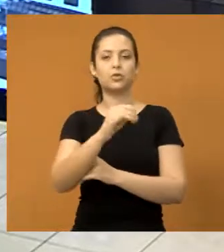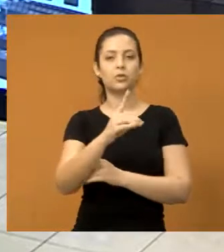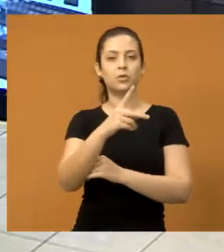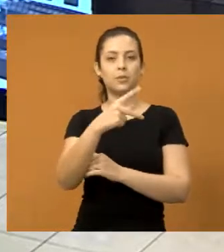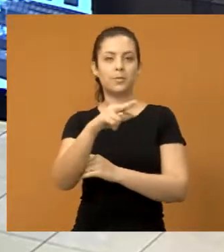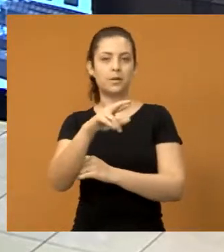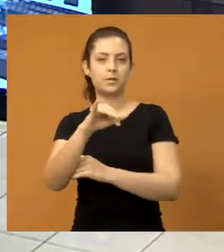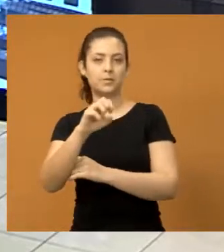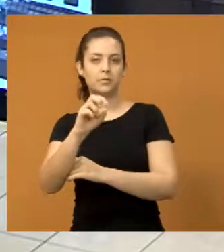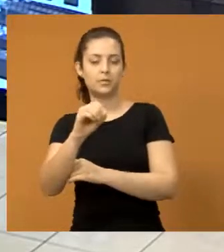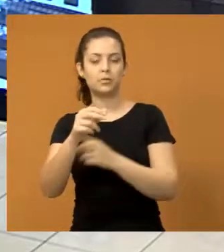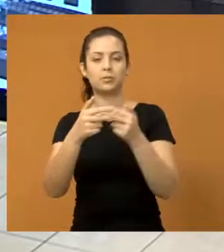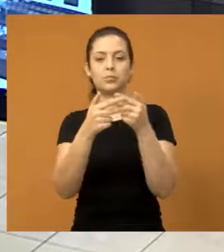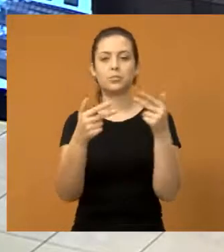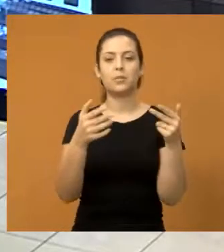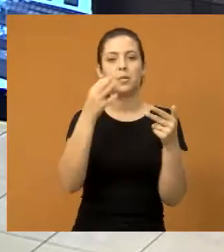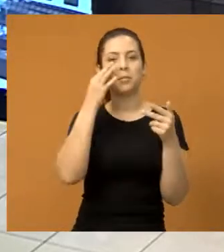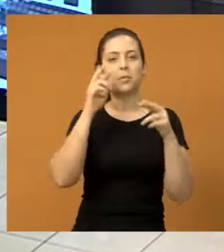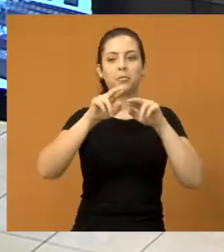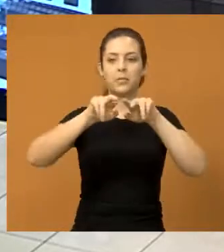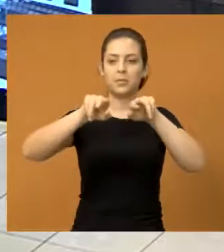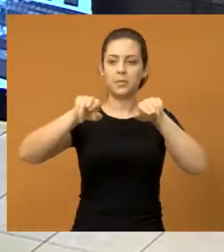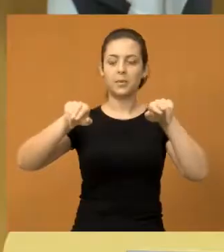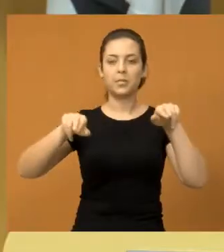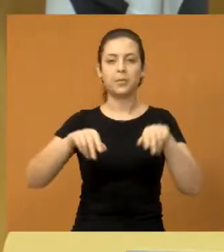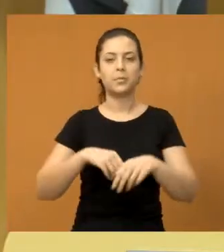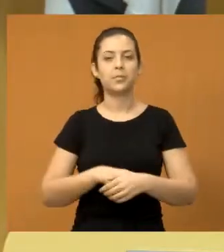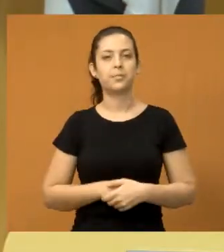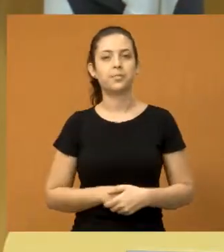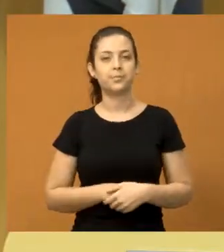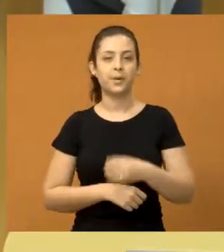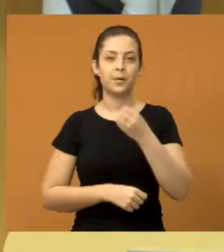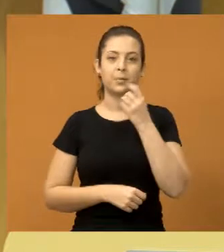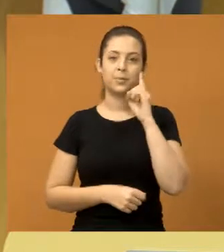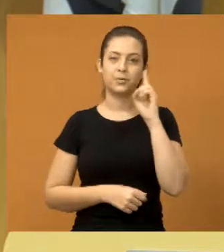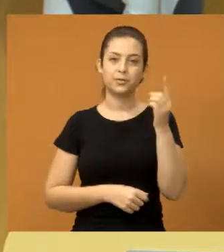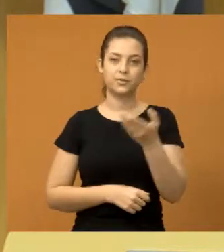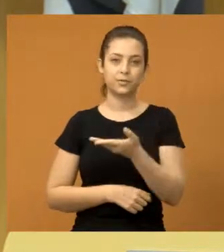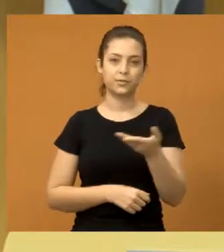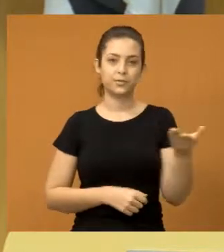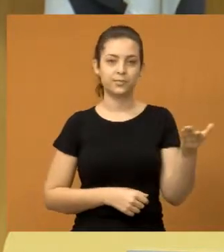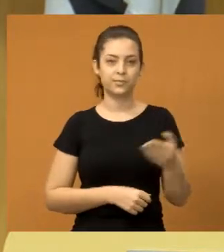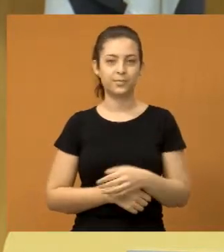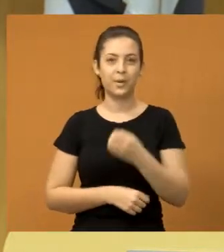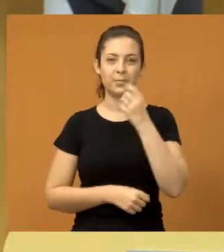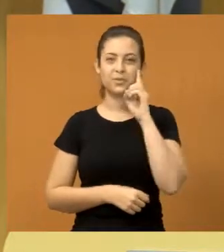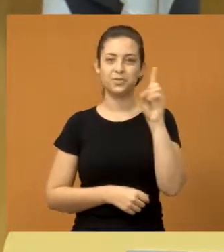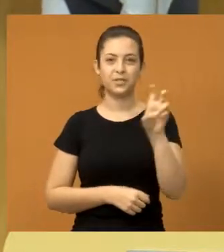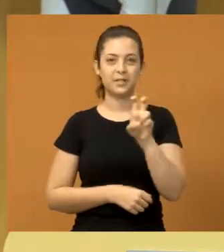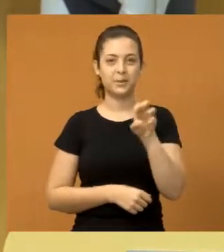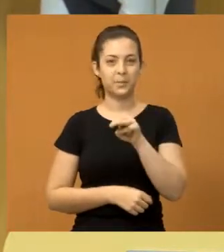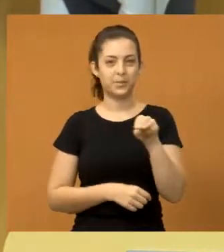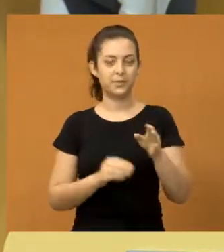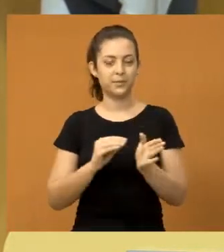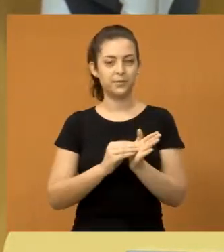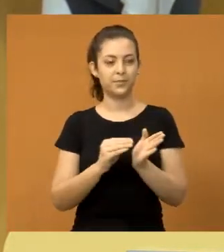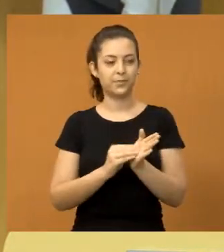os demais aí presentes, bom dia a todos. Bom dia ainda, faltam cinco minutinhos.